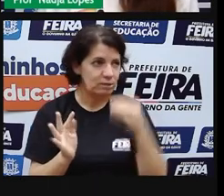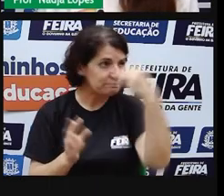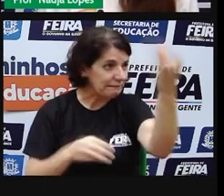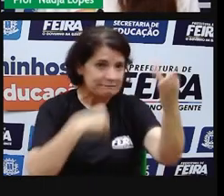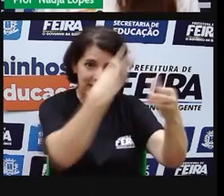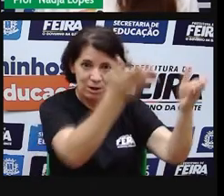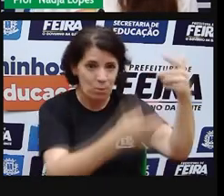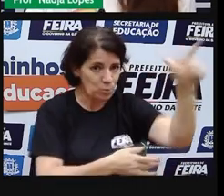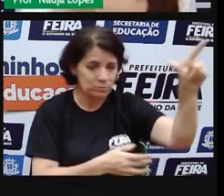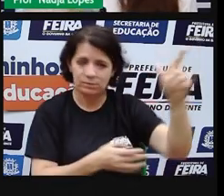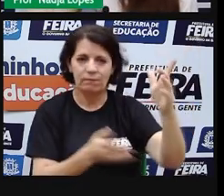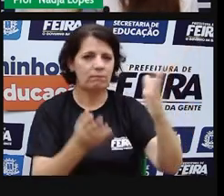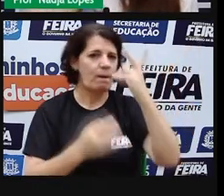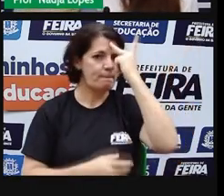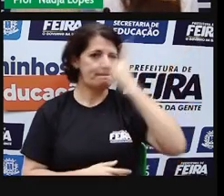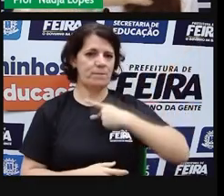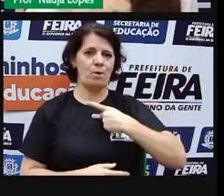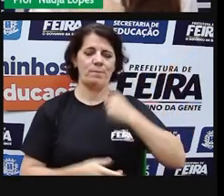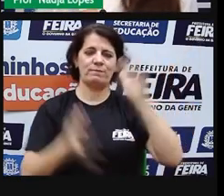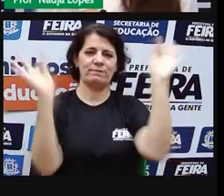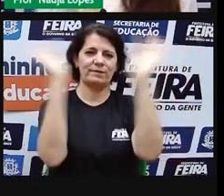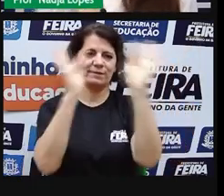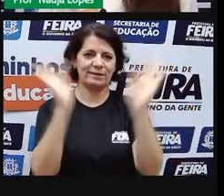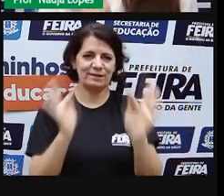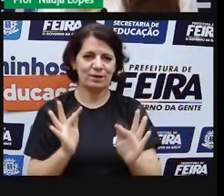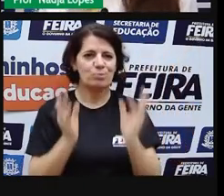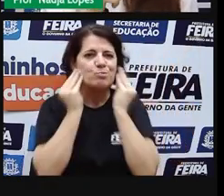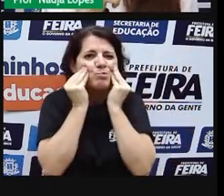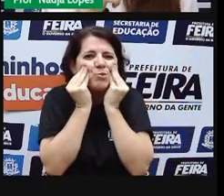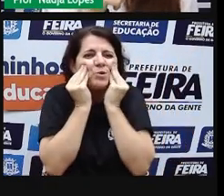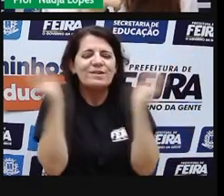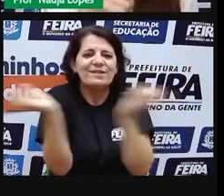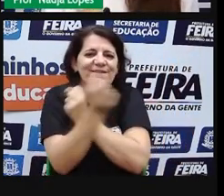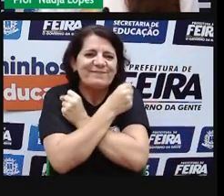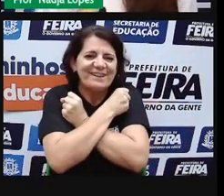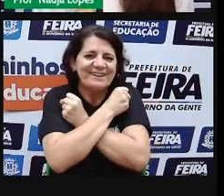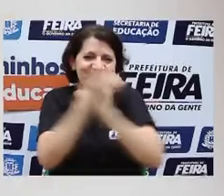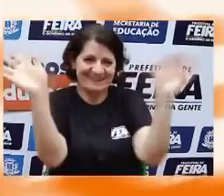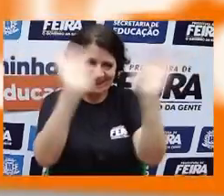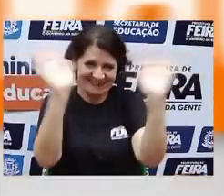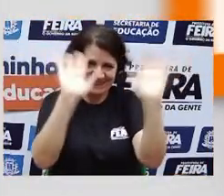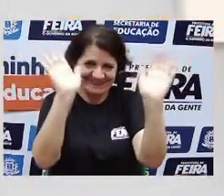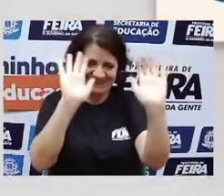felicidade, tá bom? Um forte beijo, um abraço e até a próxima aula.